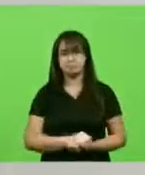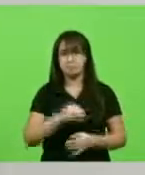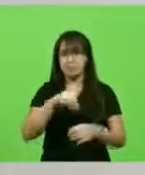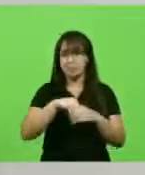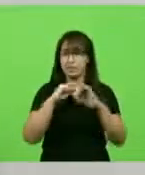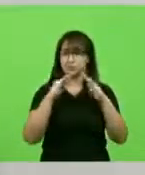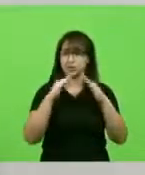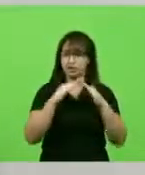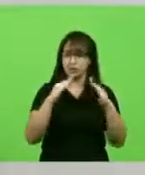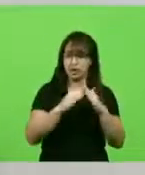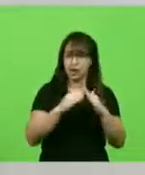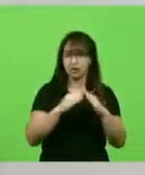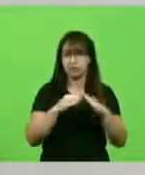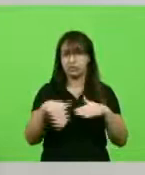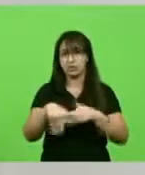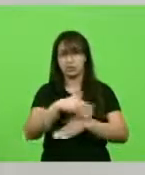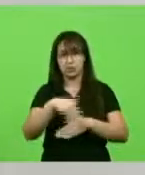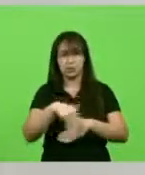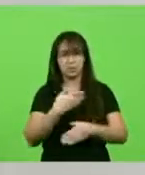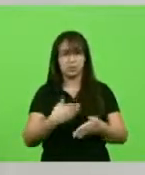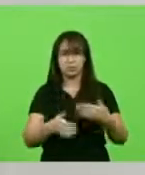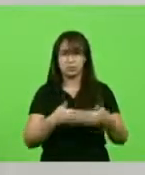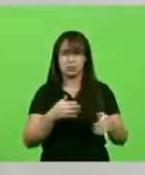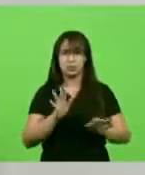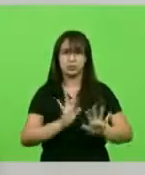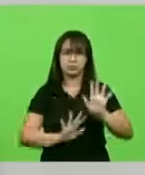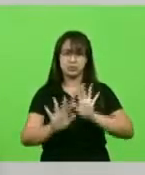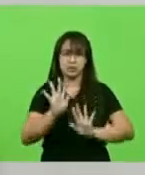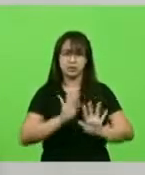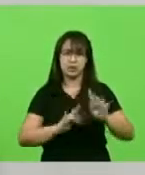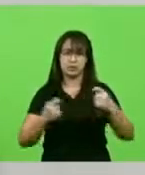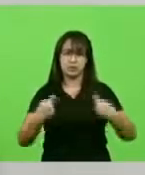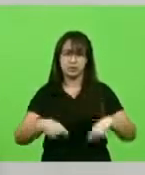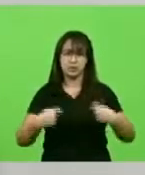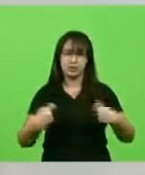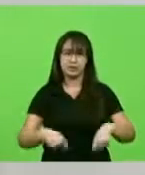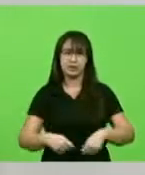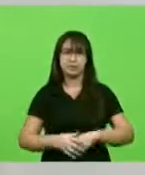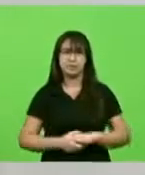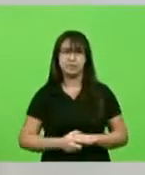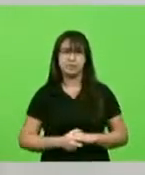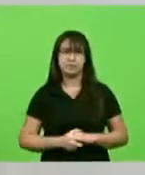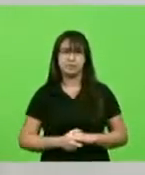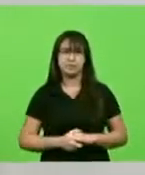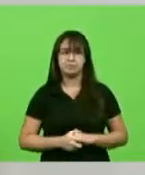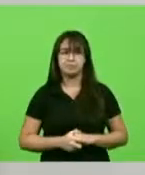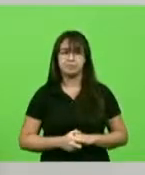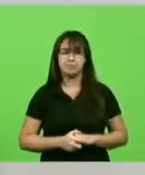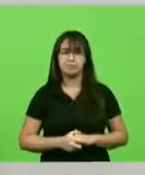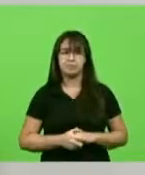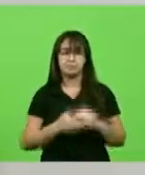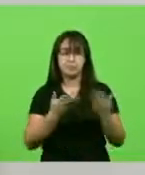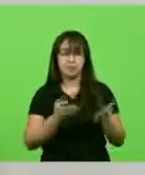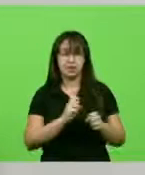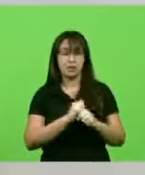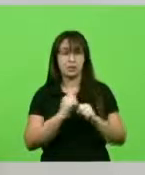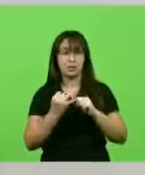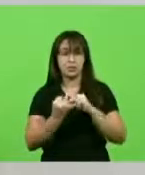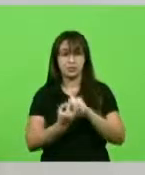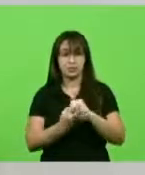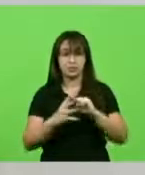desse maléfico COVID-19 que está, no mundo todo,